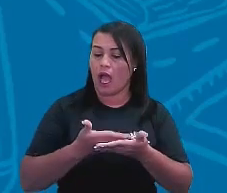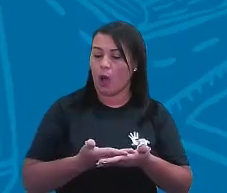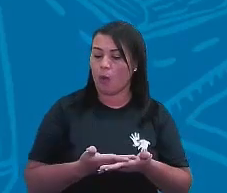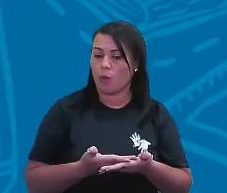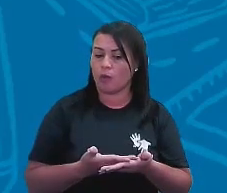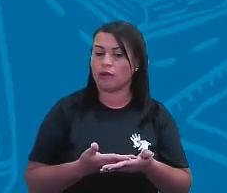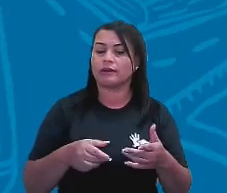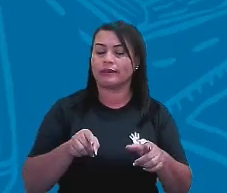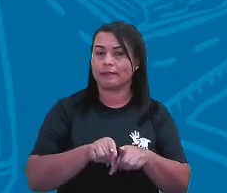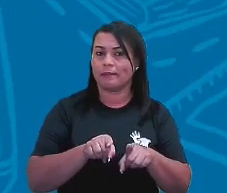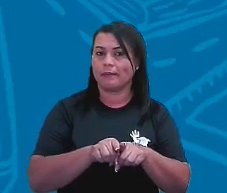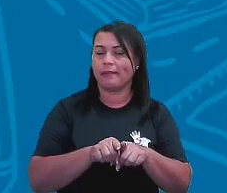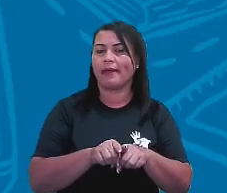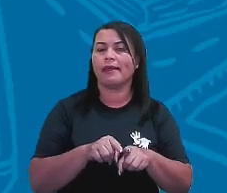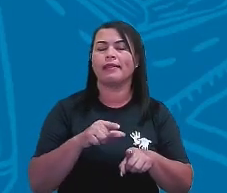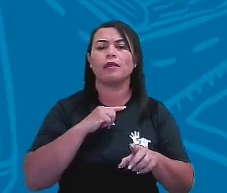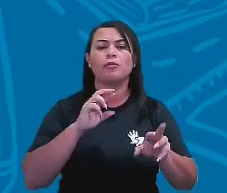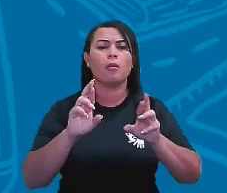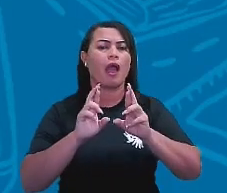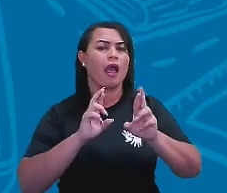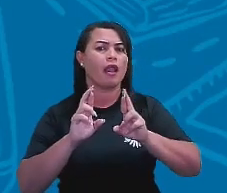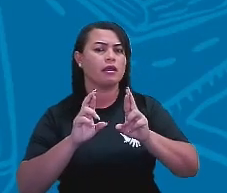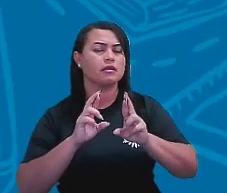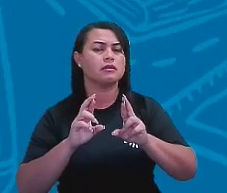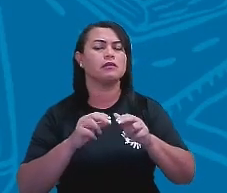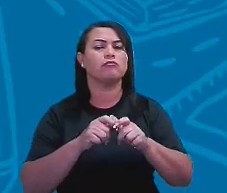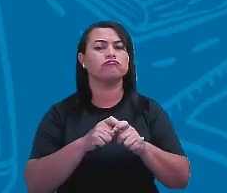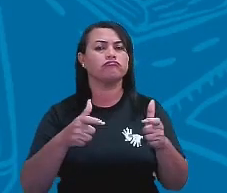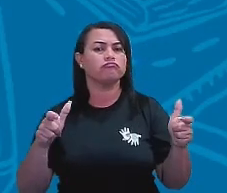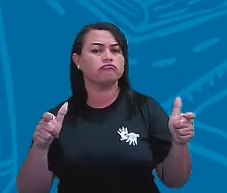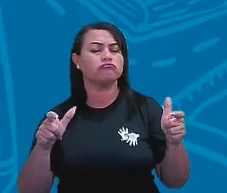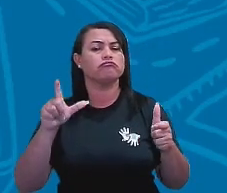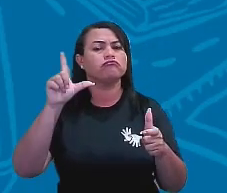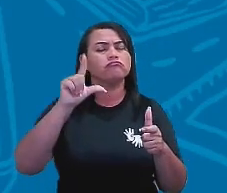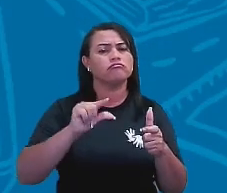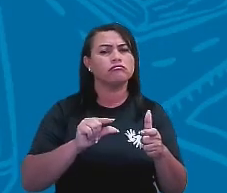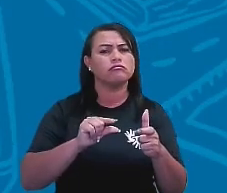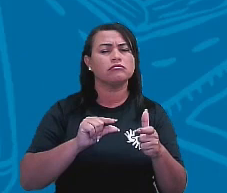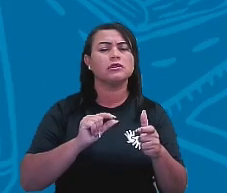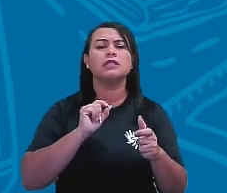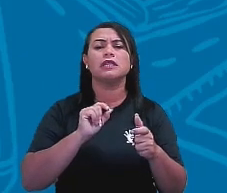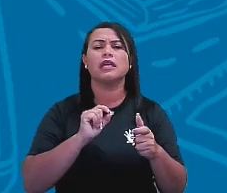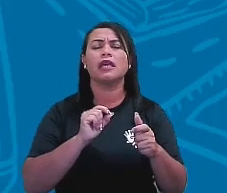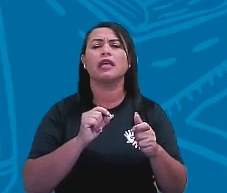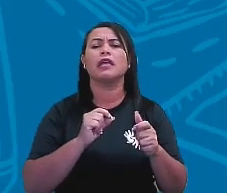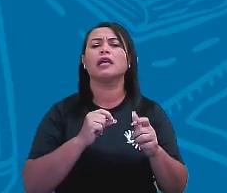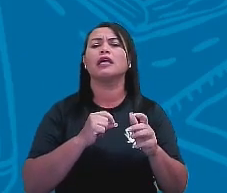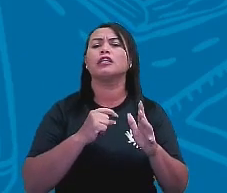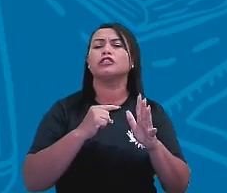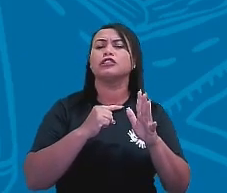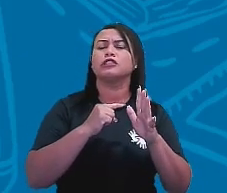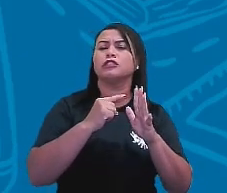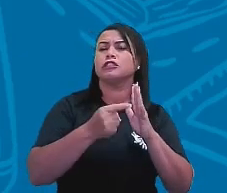também a relação das grandezas de espécies diferentes. E aí,